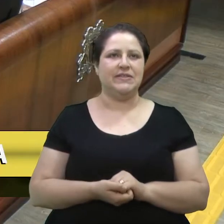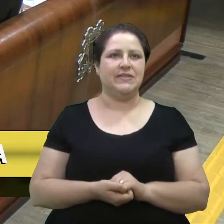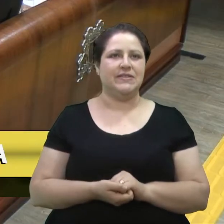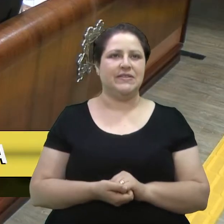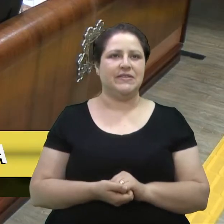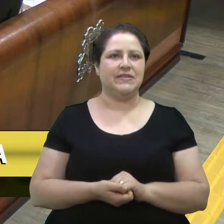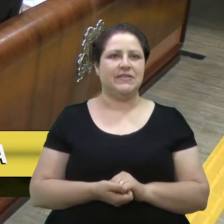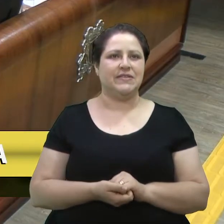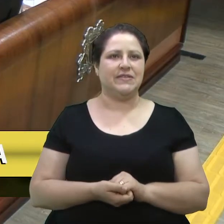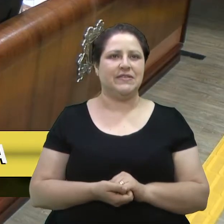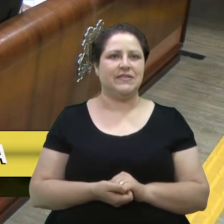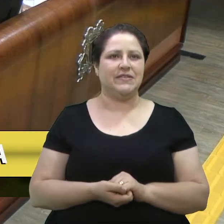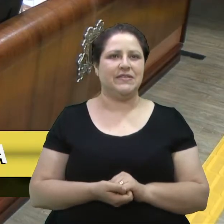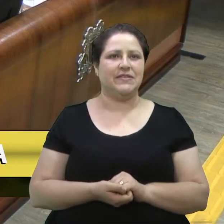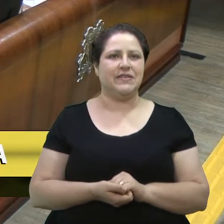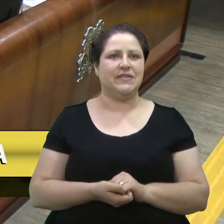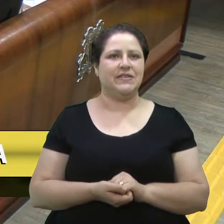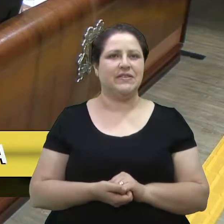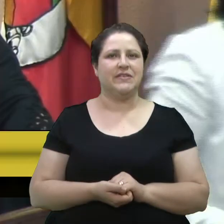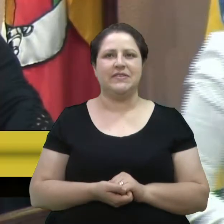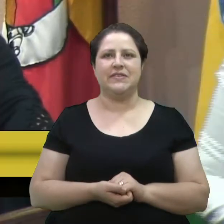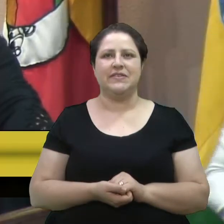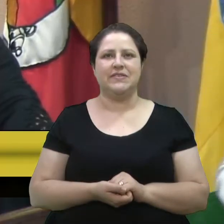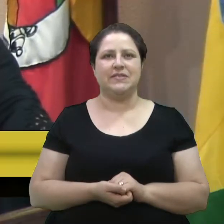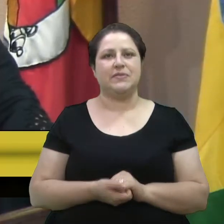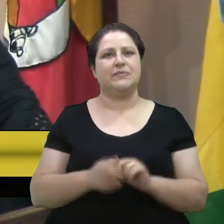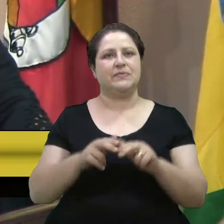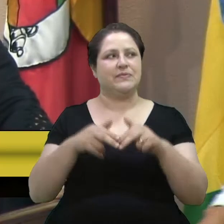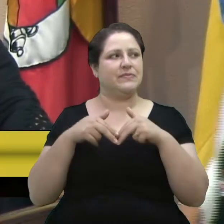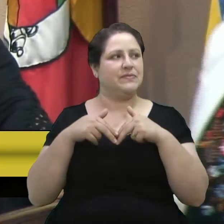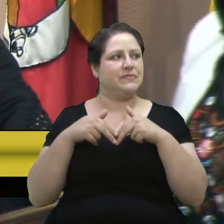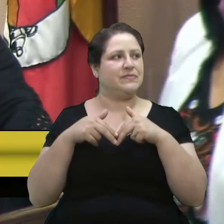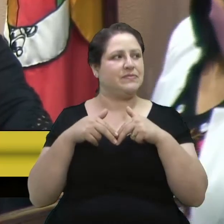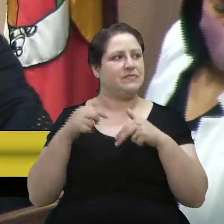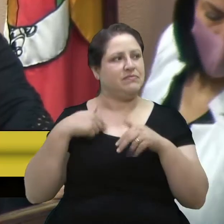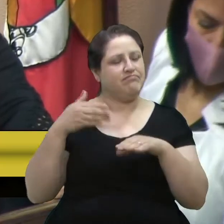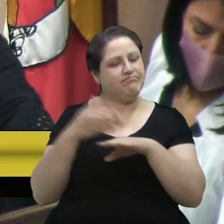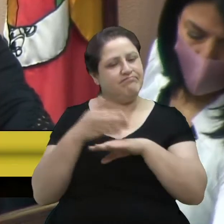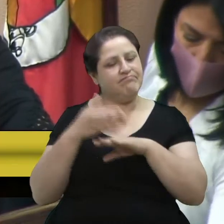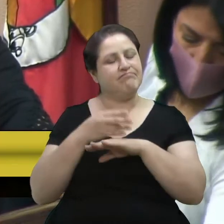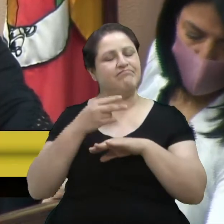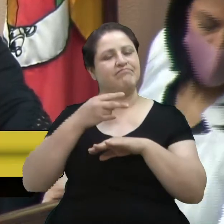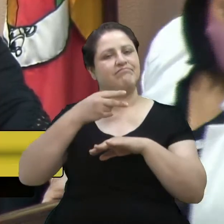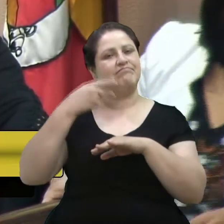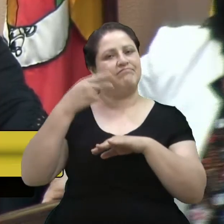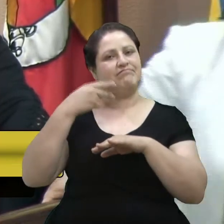isso, senhoras e senhores, eu acabei me envolvendo na política.